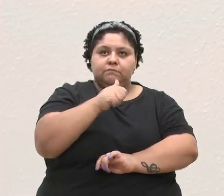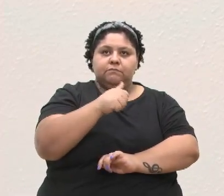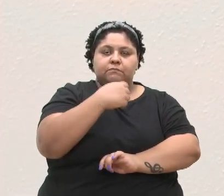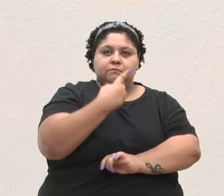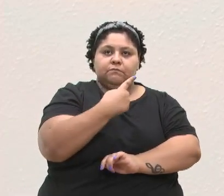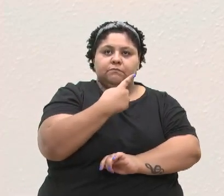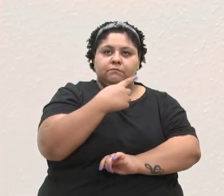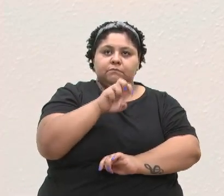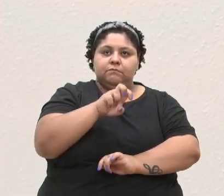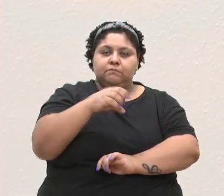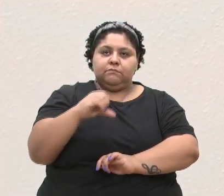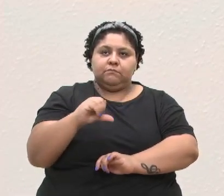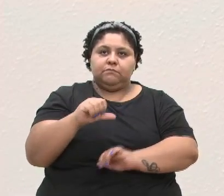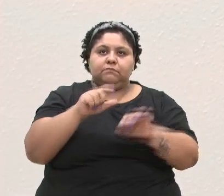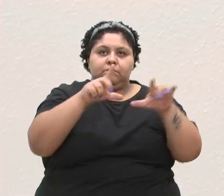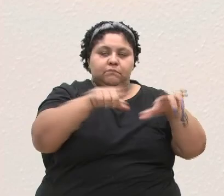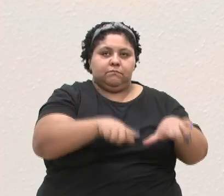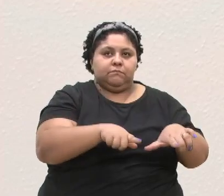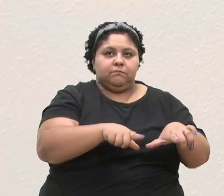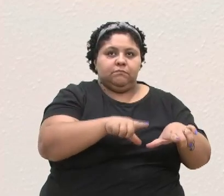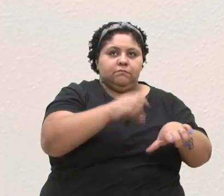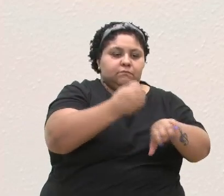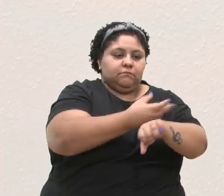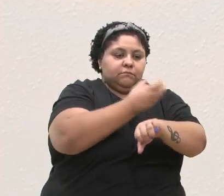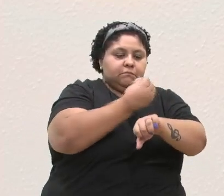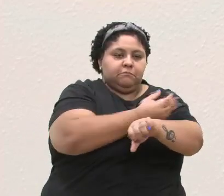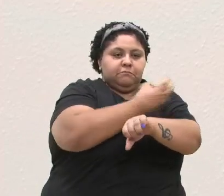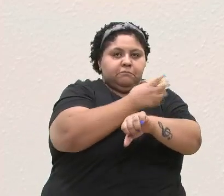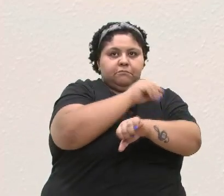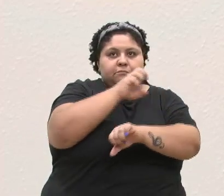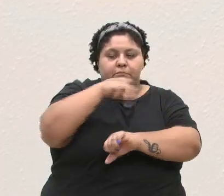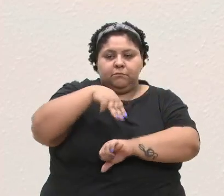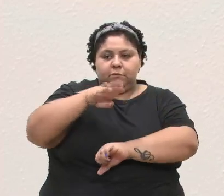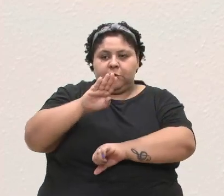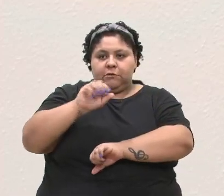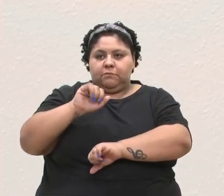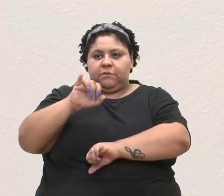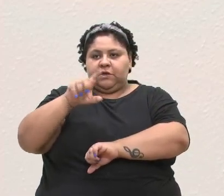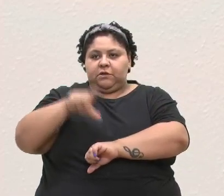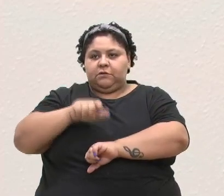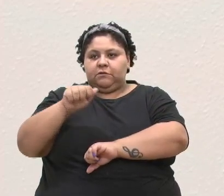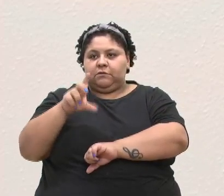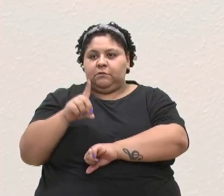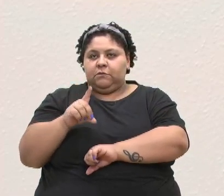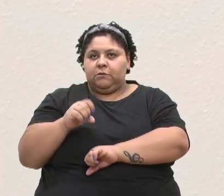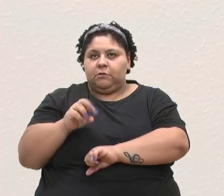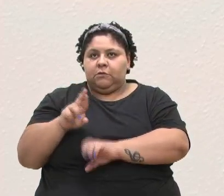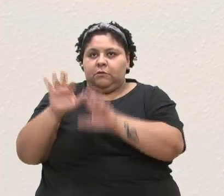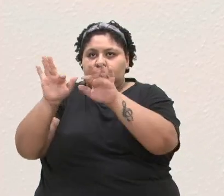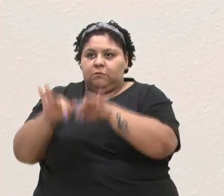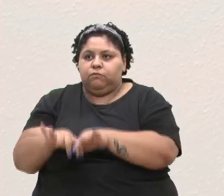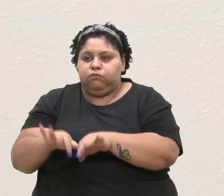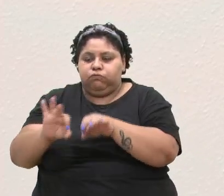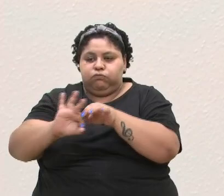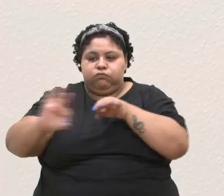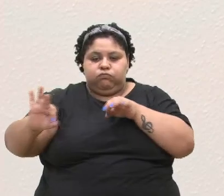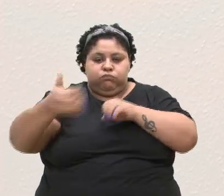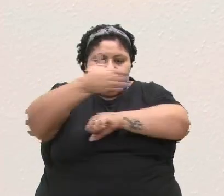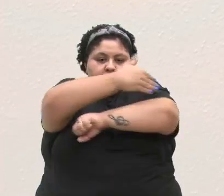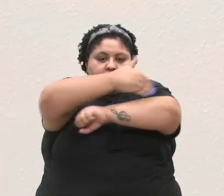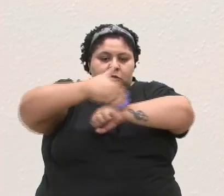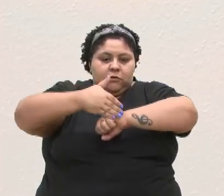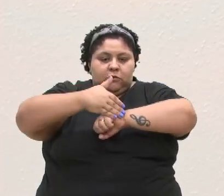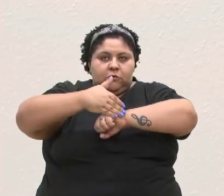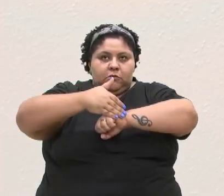124, localizados no loteamento Jardim Embaixador, desafetados para a implantação do prolongamento da Rua Silvestre Ruschel